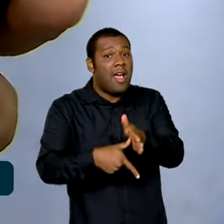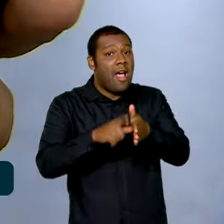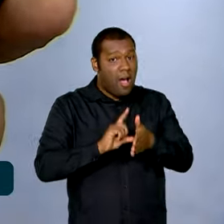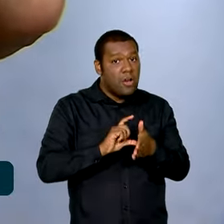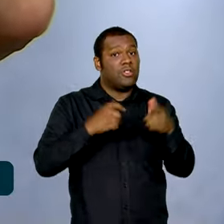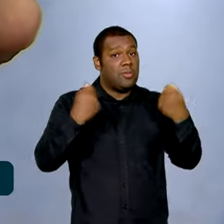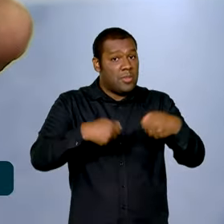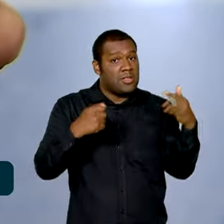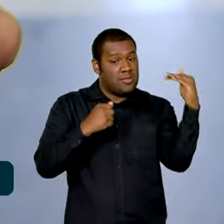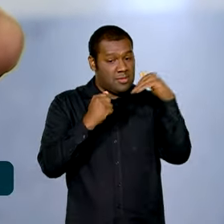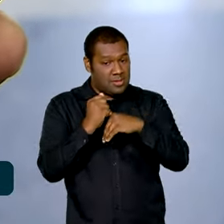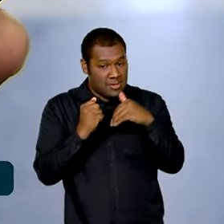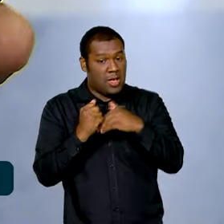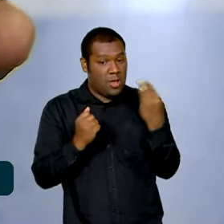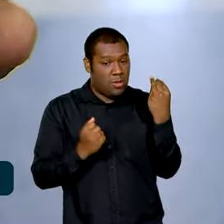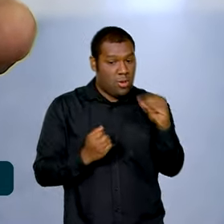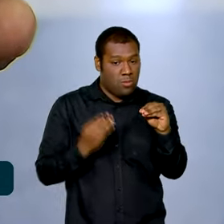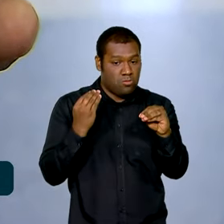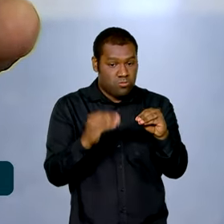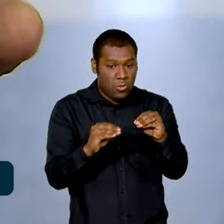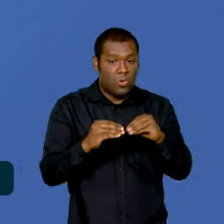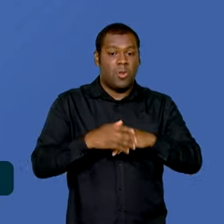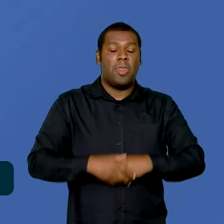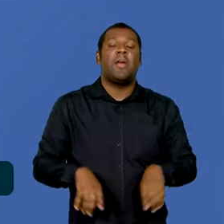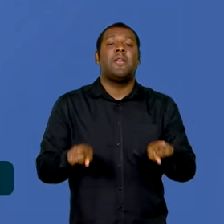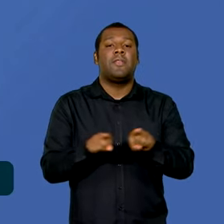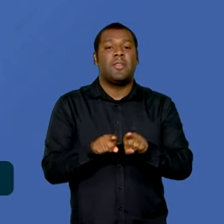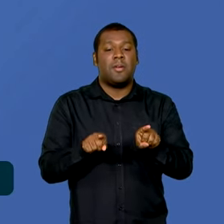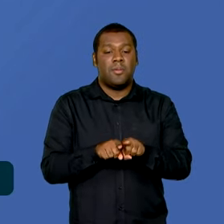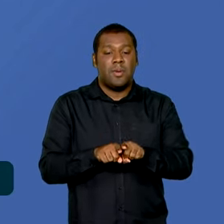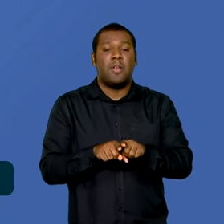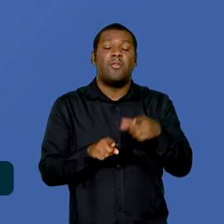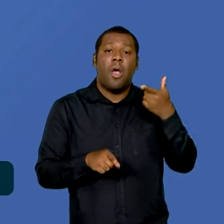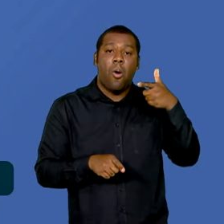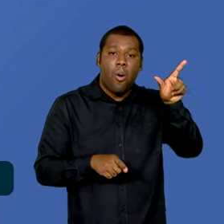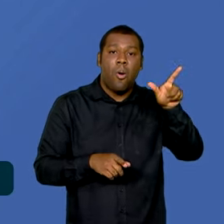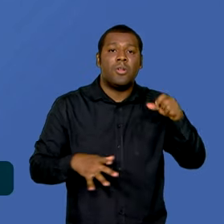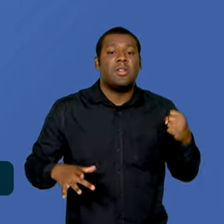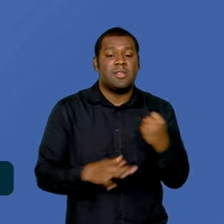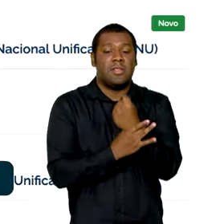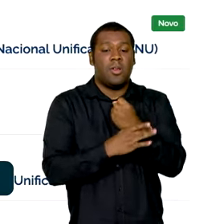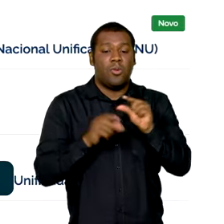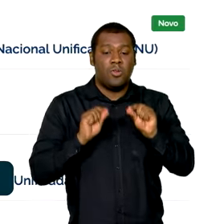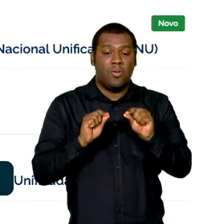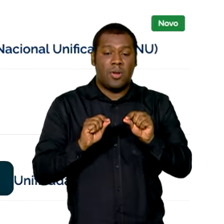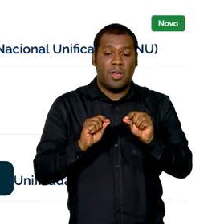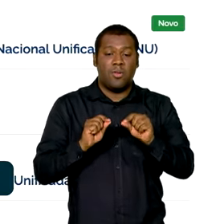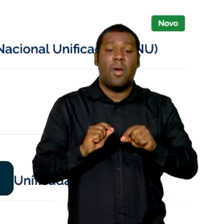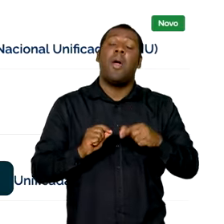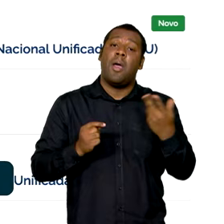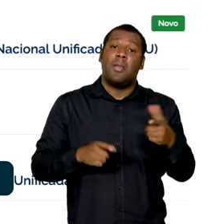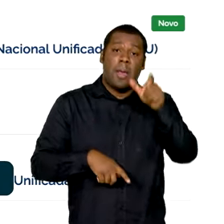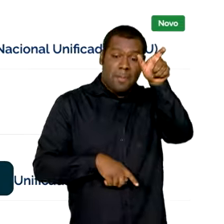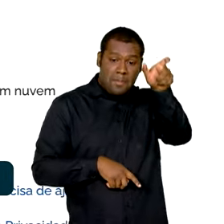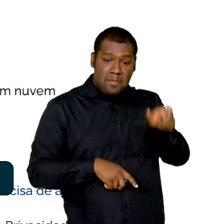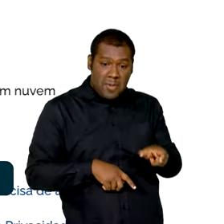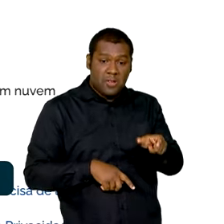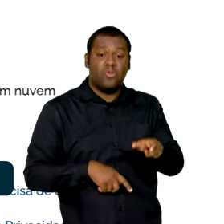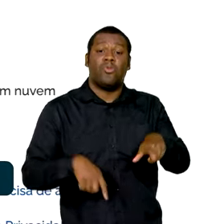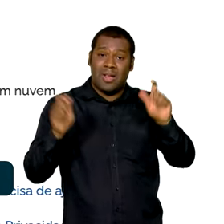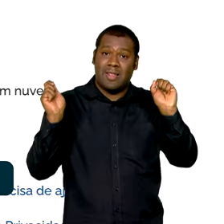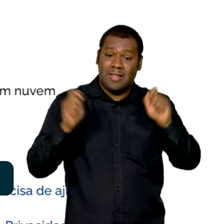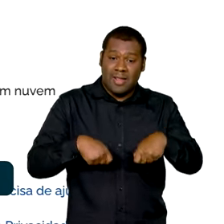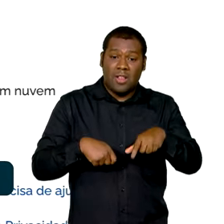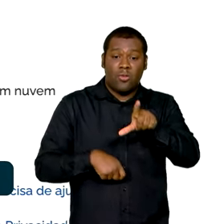nova autenticação. Outro item de segurança do gov.br é a função que possibilita ao cidadão definir